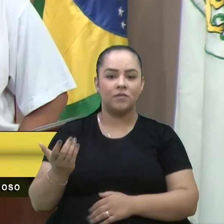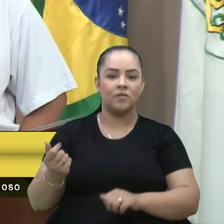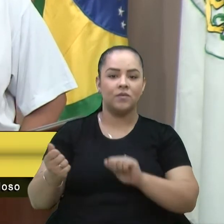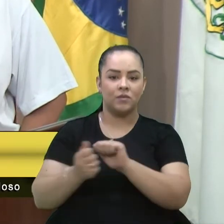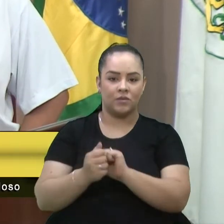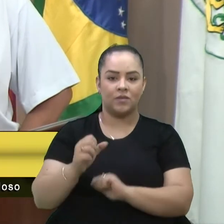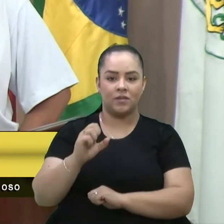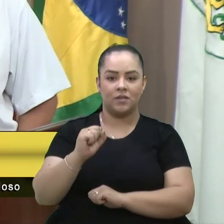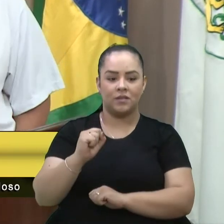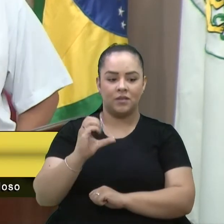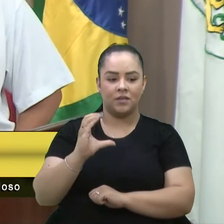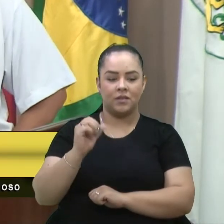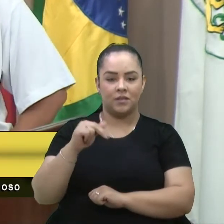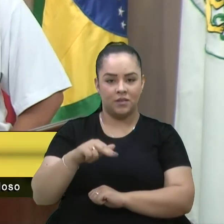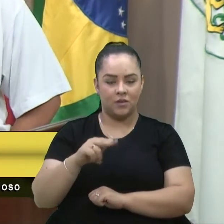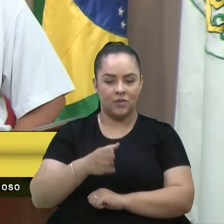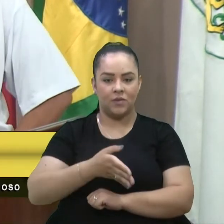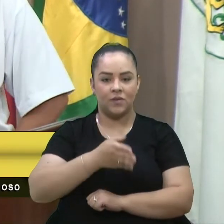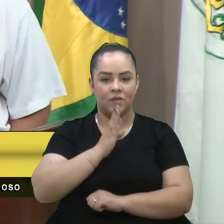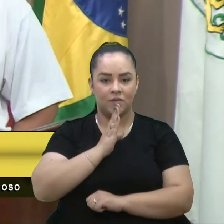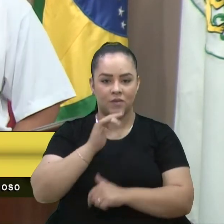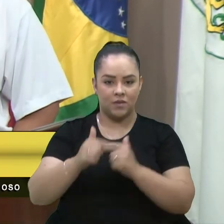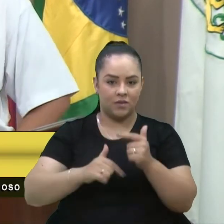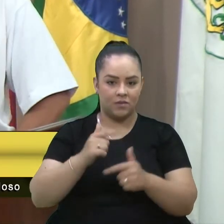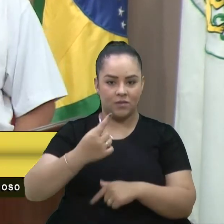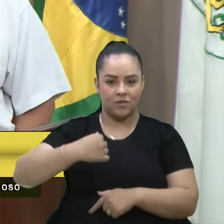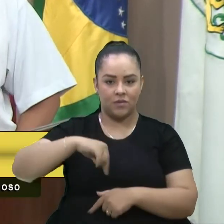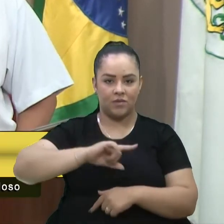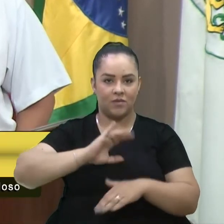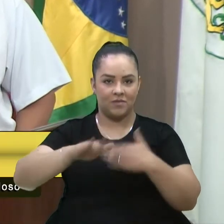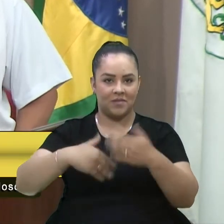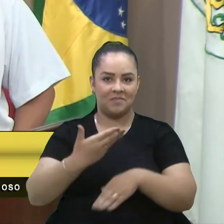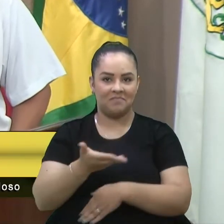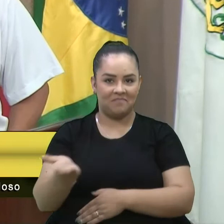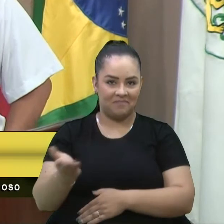SCAM para conhecer o trabalho que está sendo desenvolvido lá.